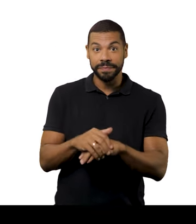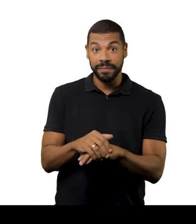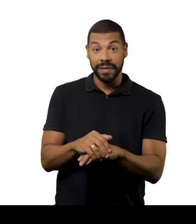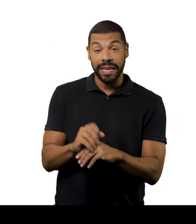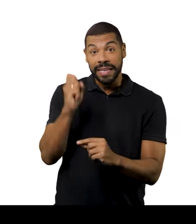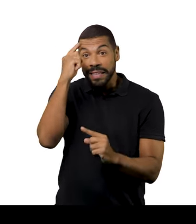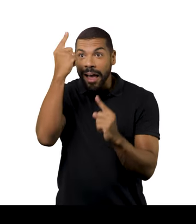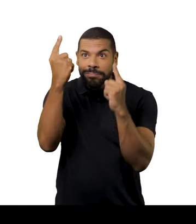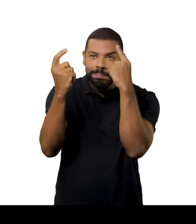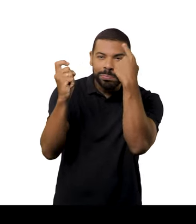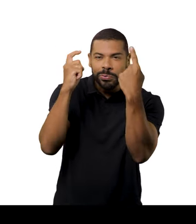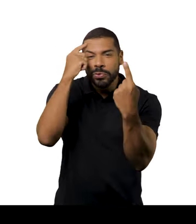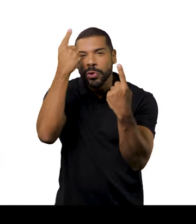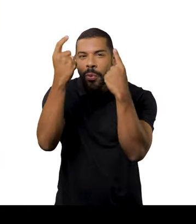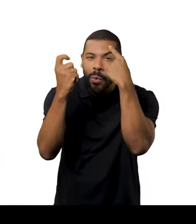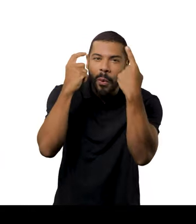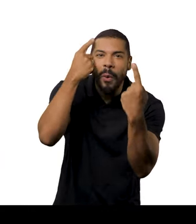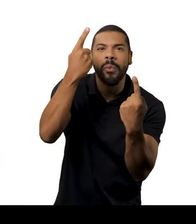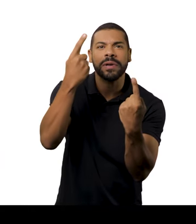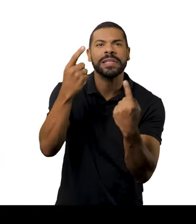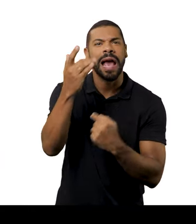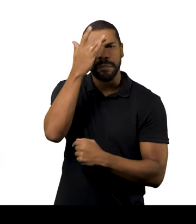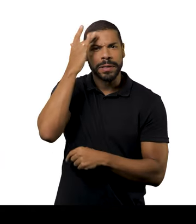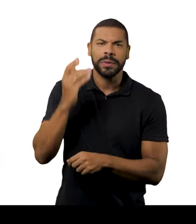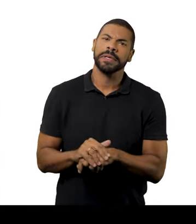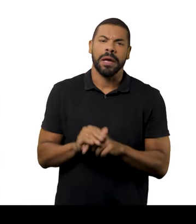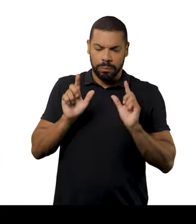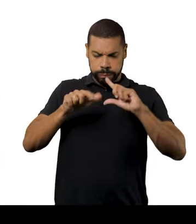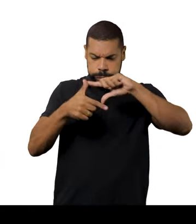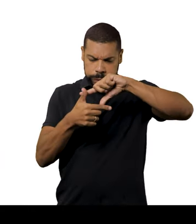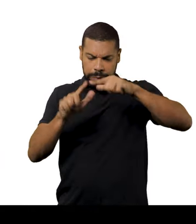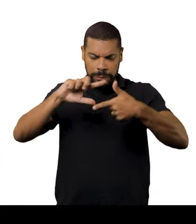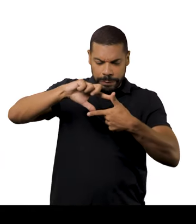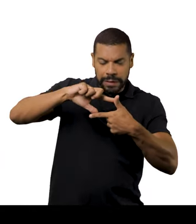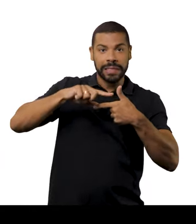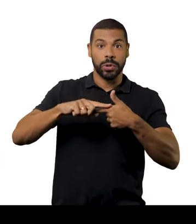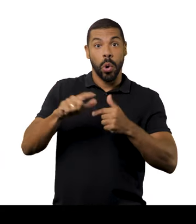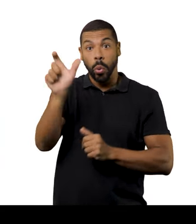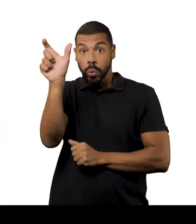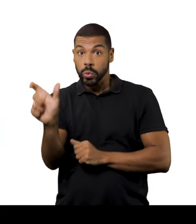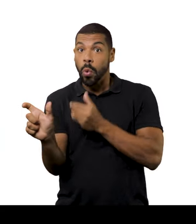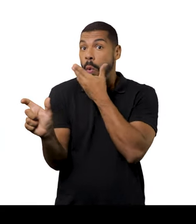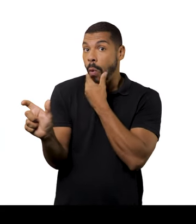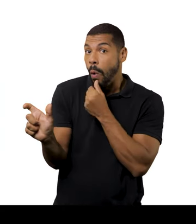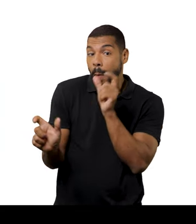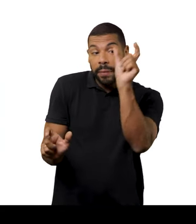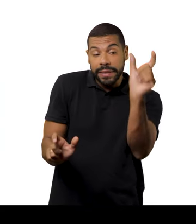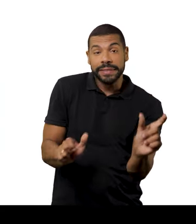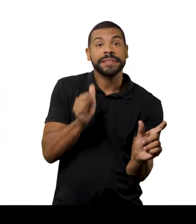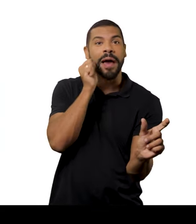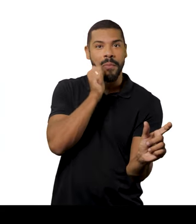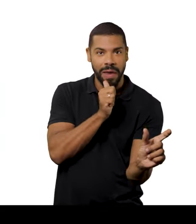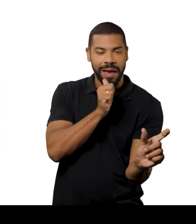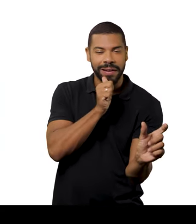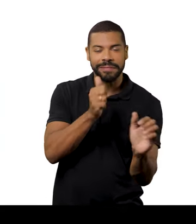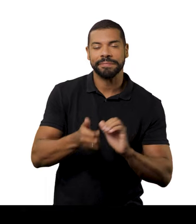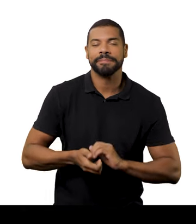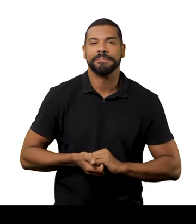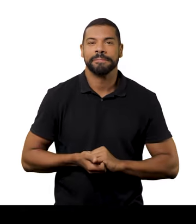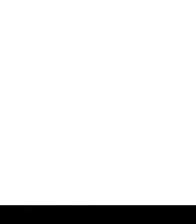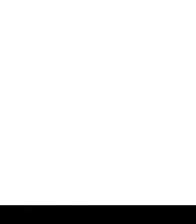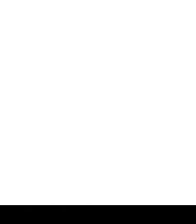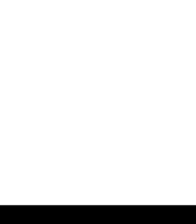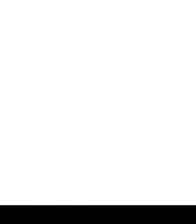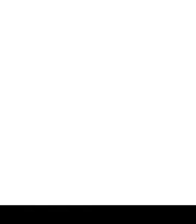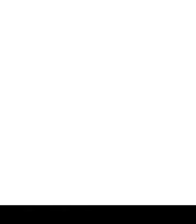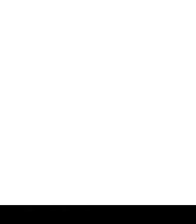tão implícitos, ideais assim, muito conservadores do que é o papel do homem e da mulher.